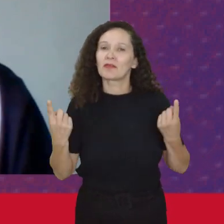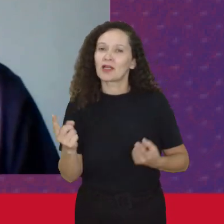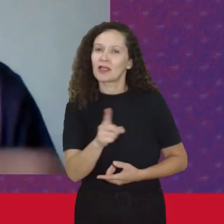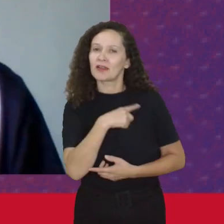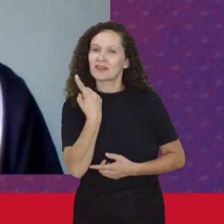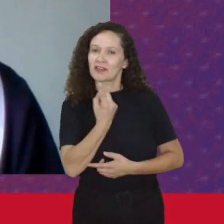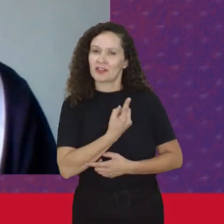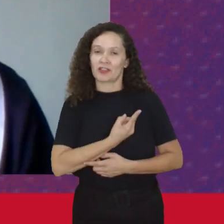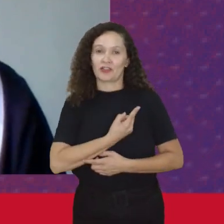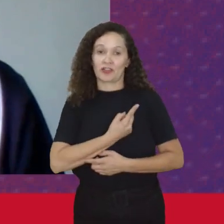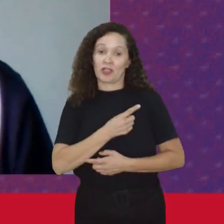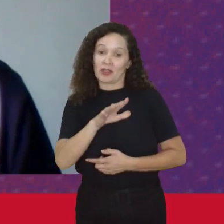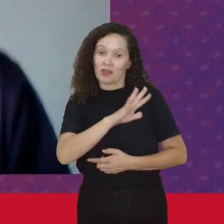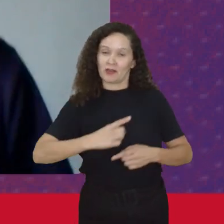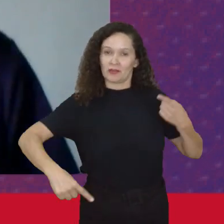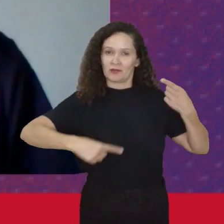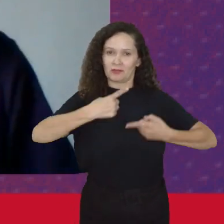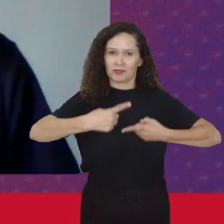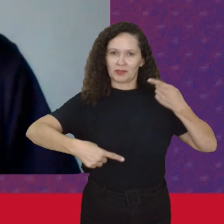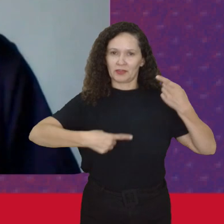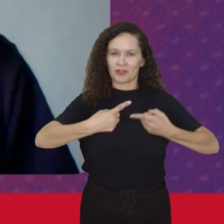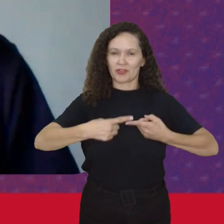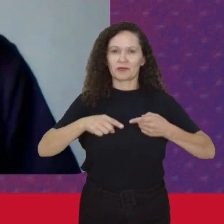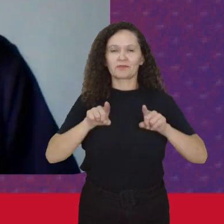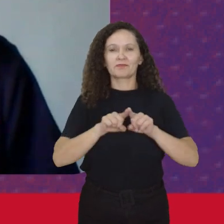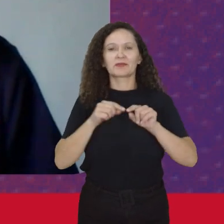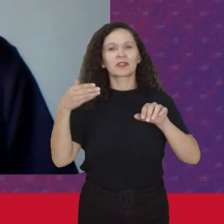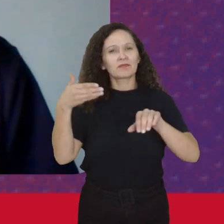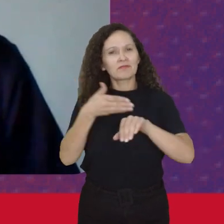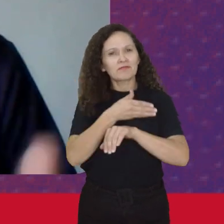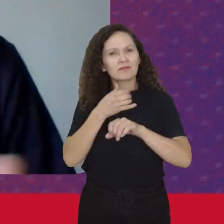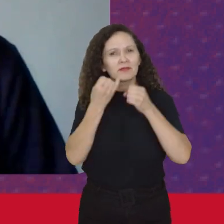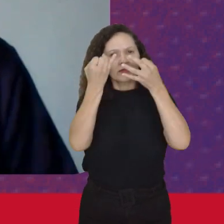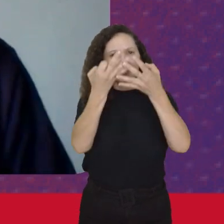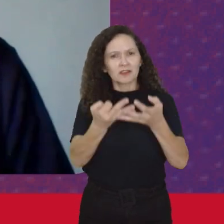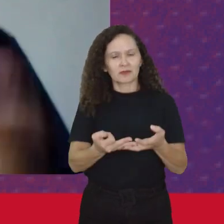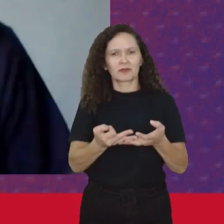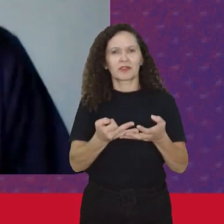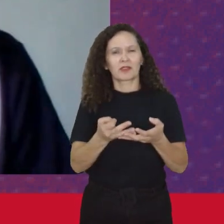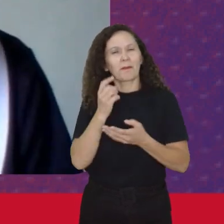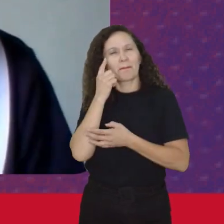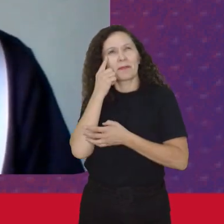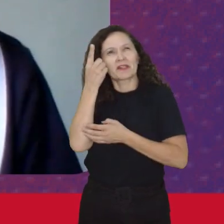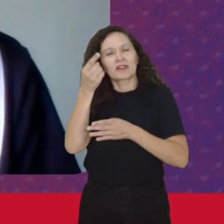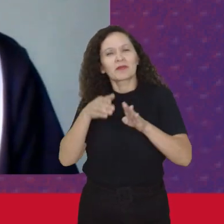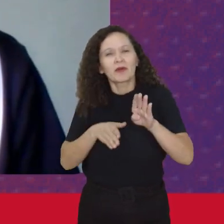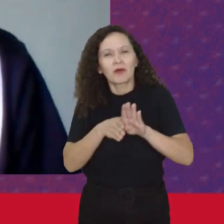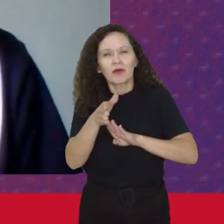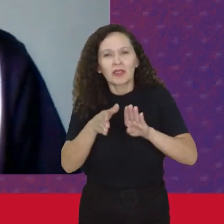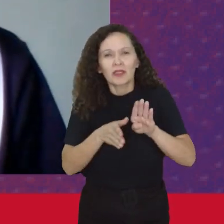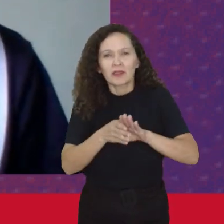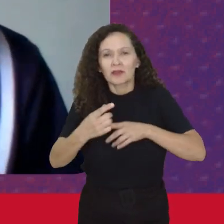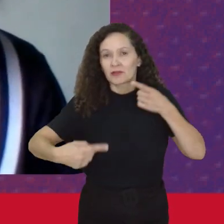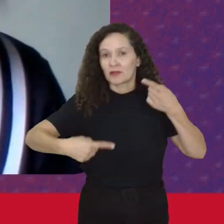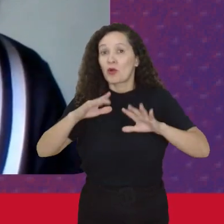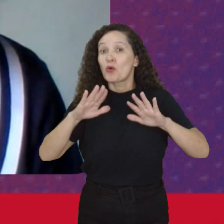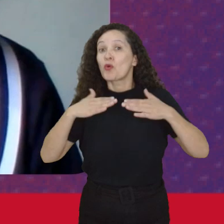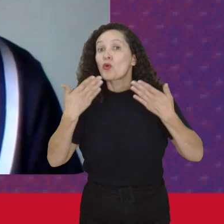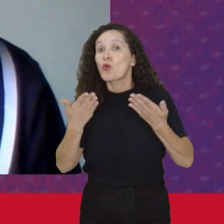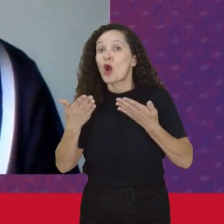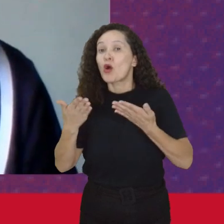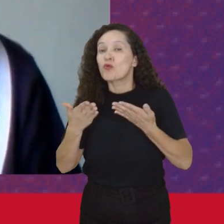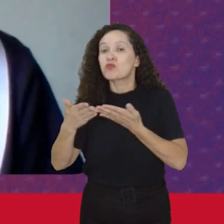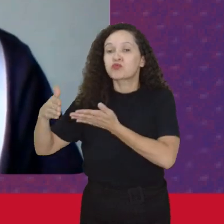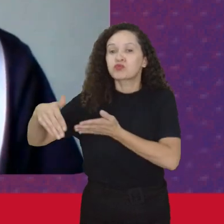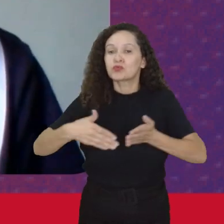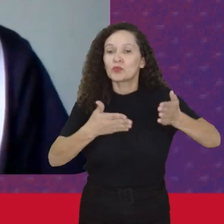concreto E da política É como Essas correntes Orientavam o debate Qual era o horizonte Da